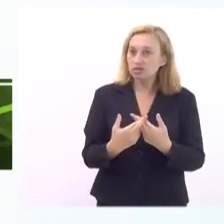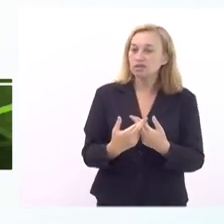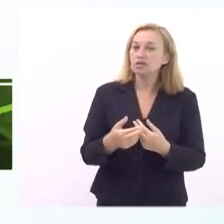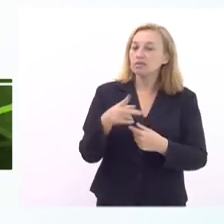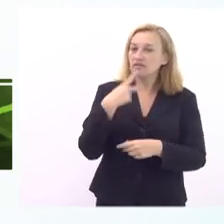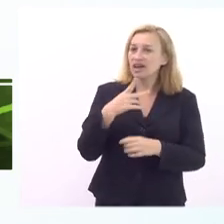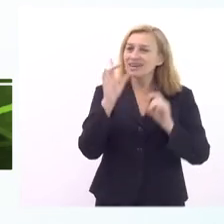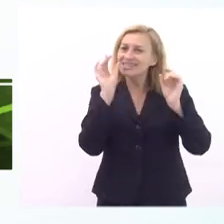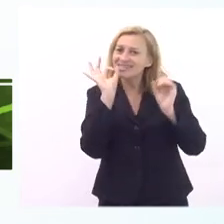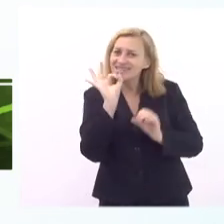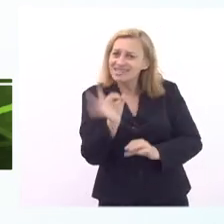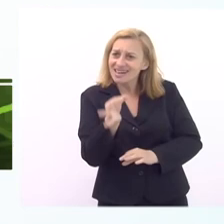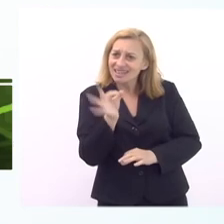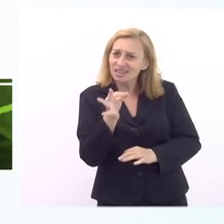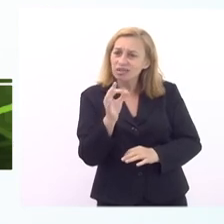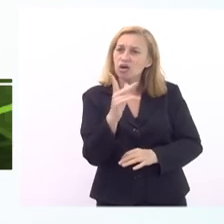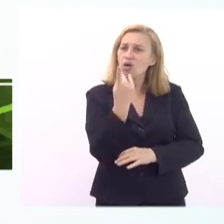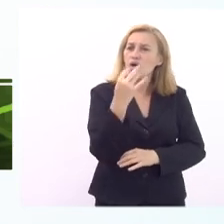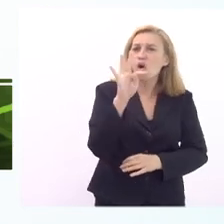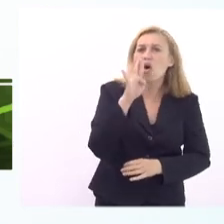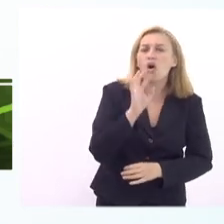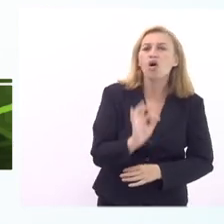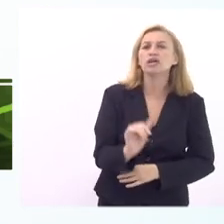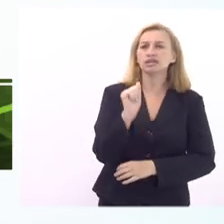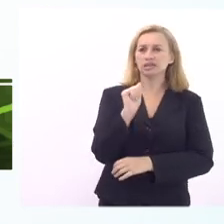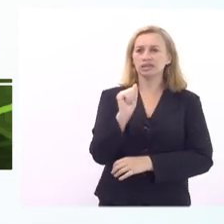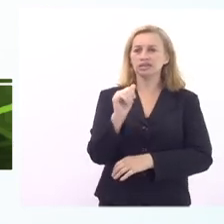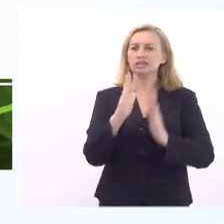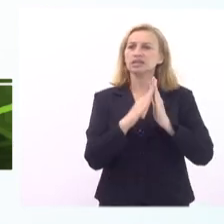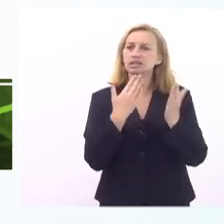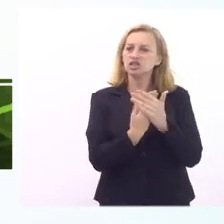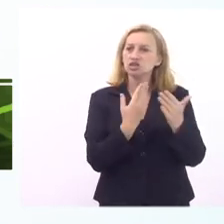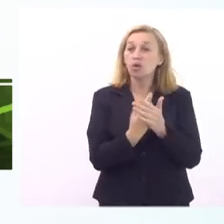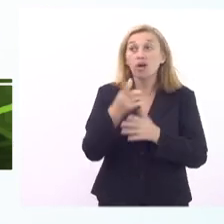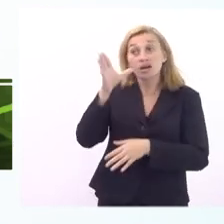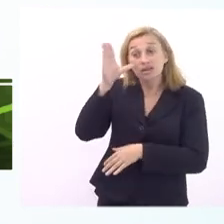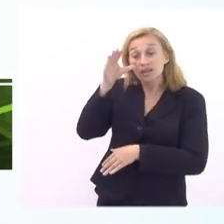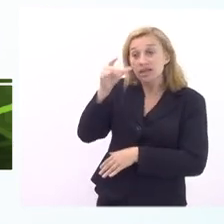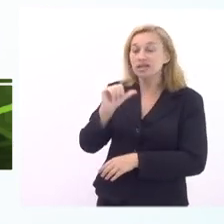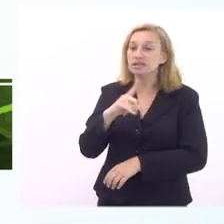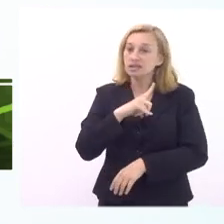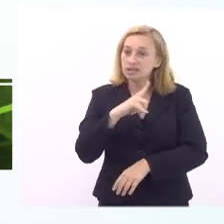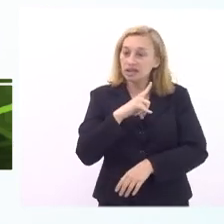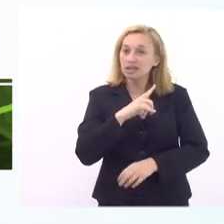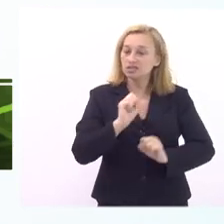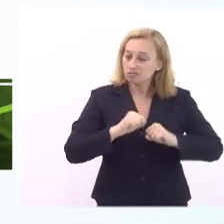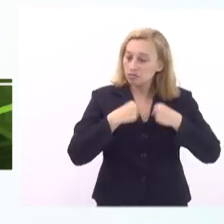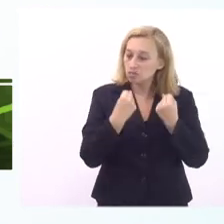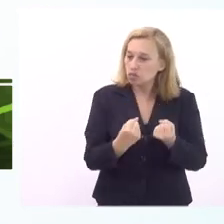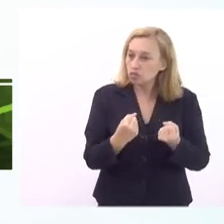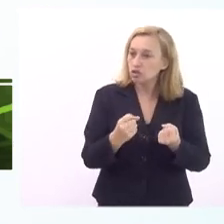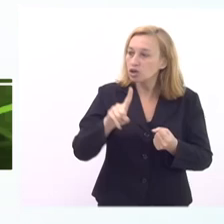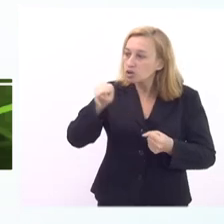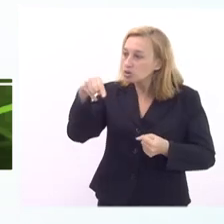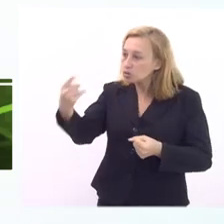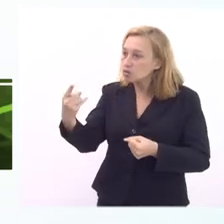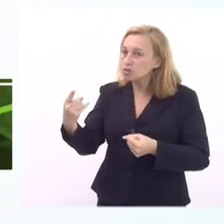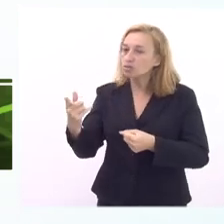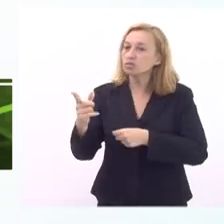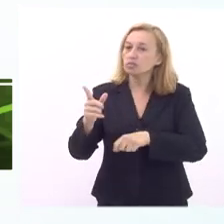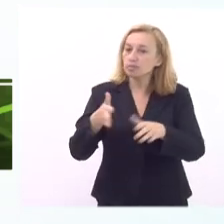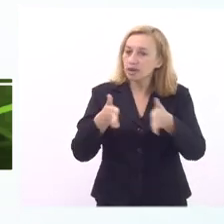especificamente dessa questão das hortas escolares que é uma questão que a gente aqui tem interesse já tentou se debruçar já tentou enquanto mandato fomentar